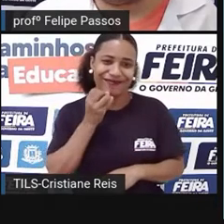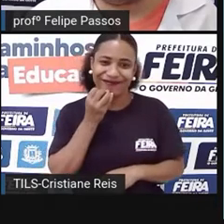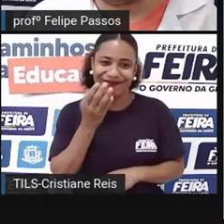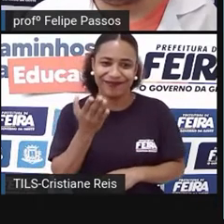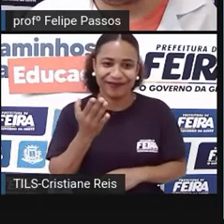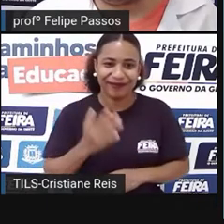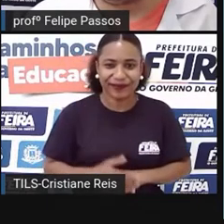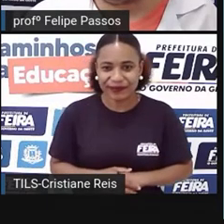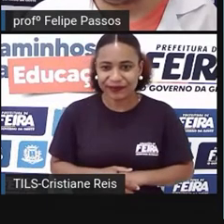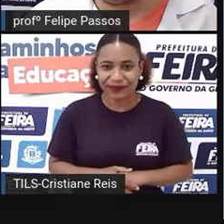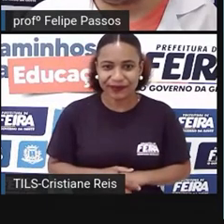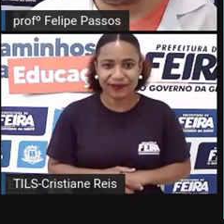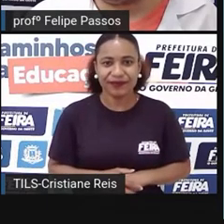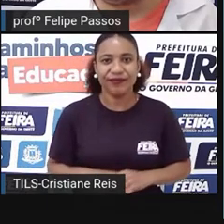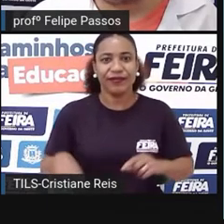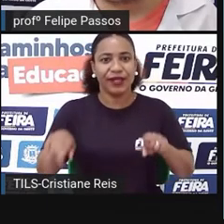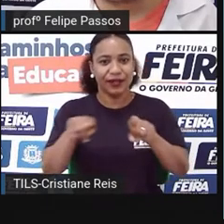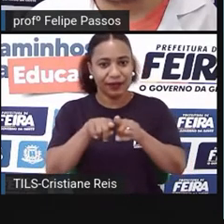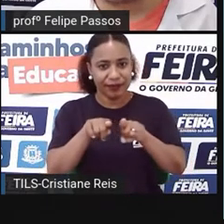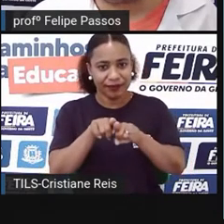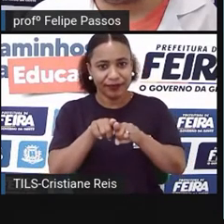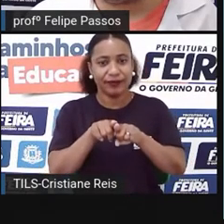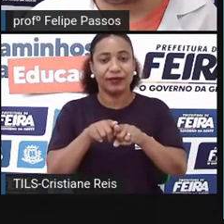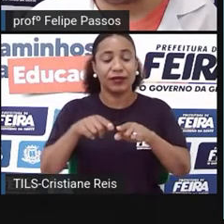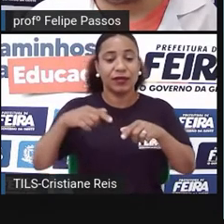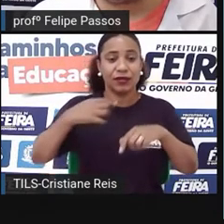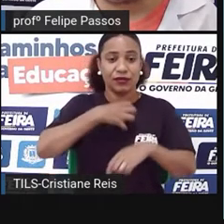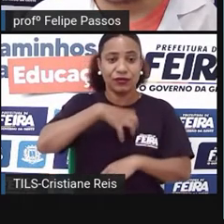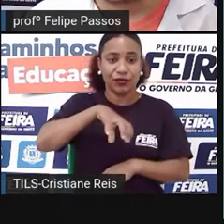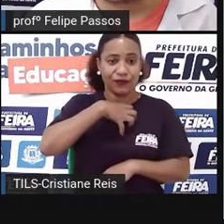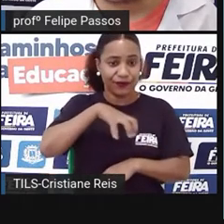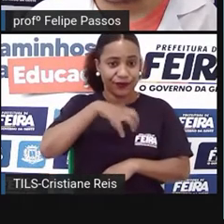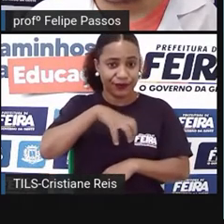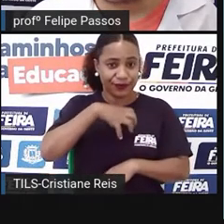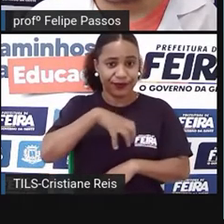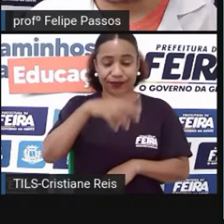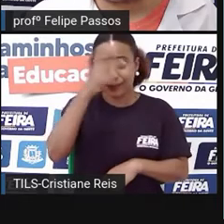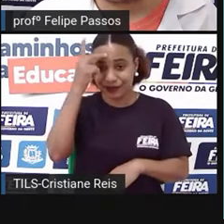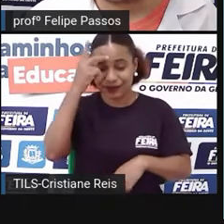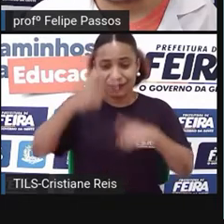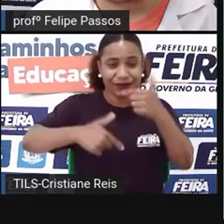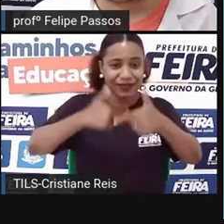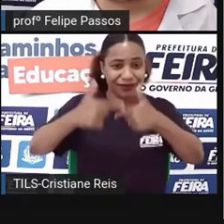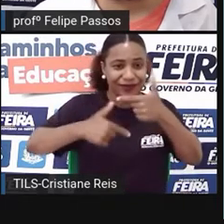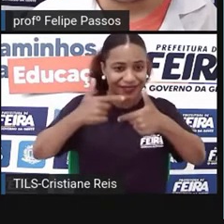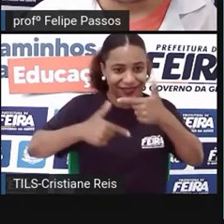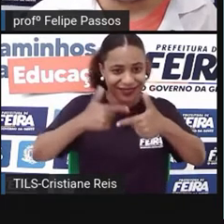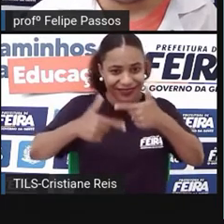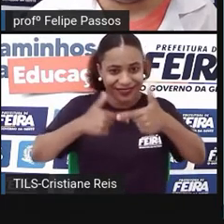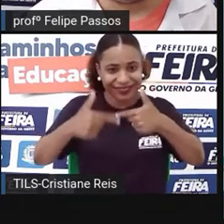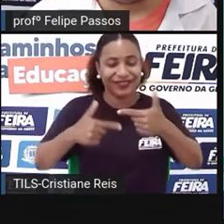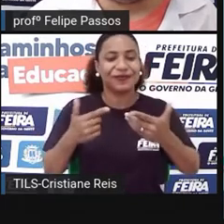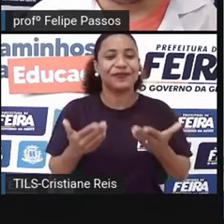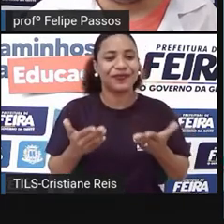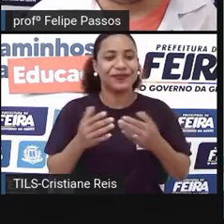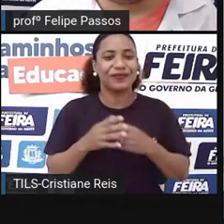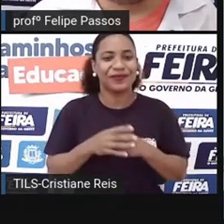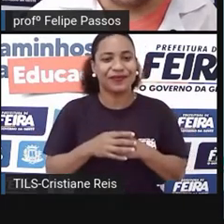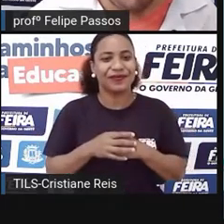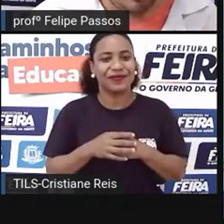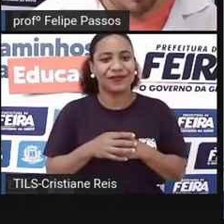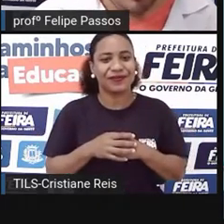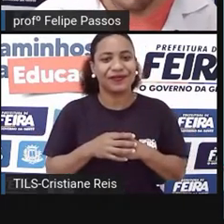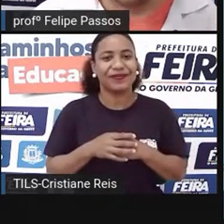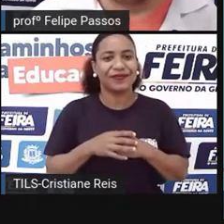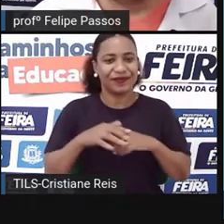Aí é uma foto do cotidiano também, isso aí em Salvador, são os artistas, trabalhadores, na verdade, de trabalhos